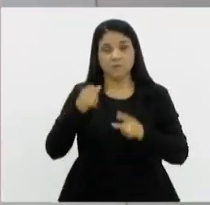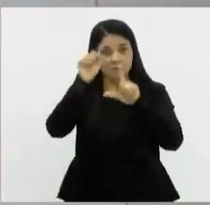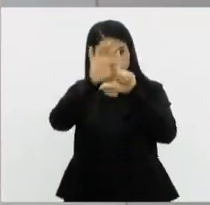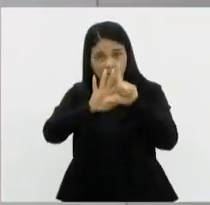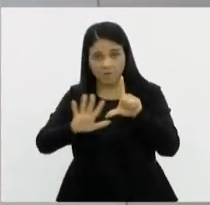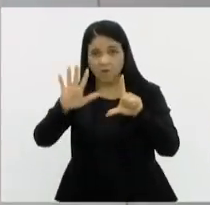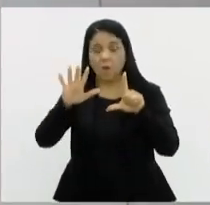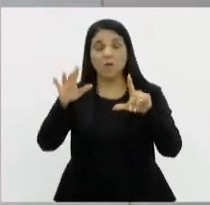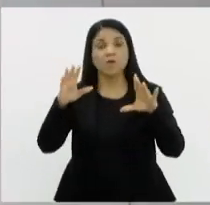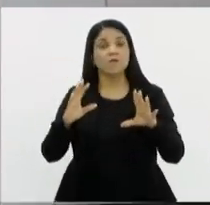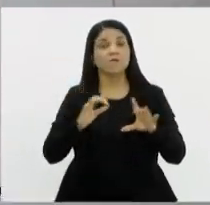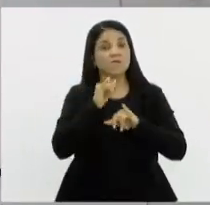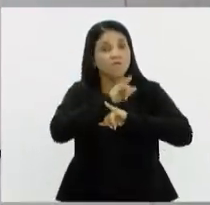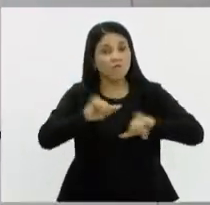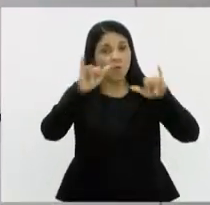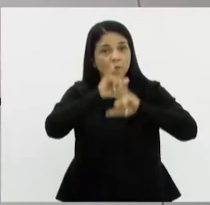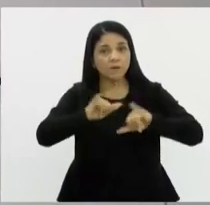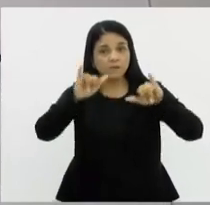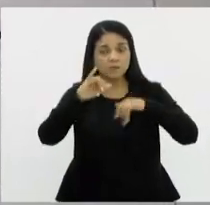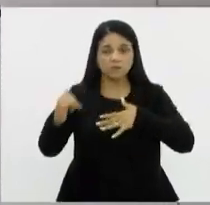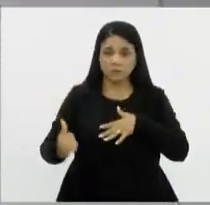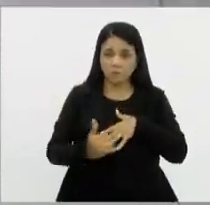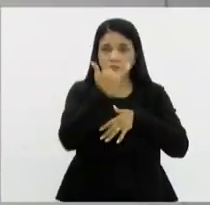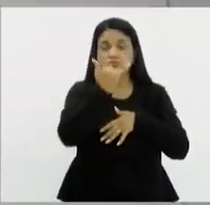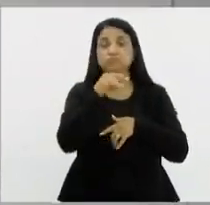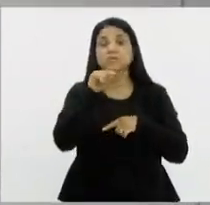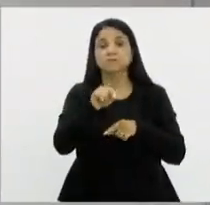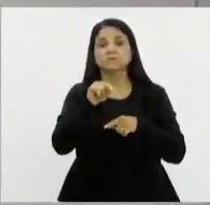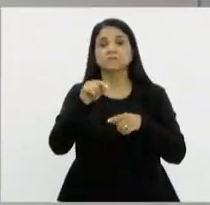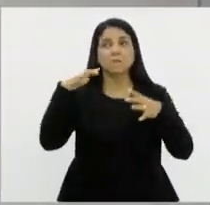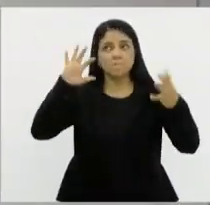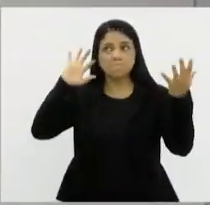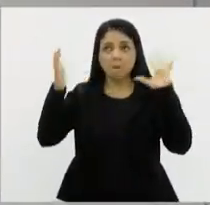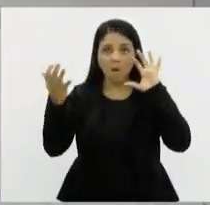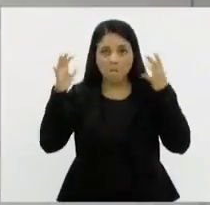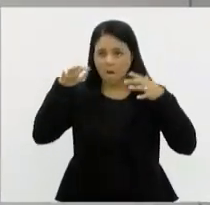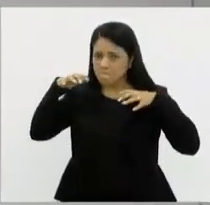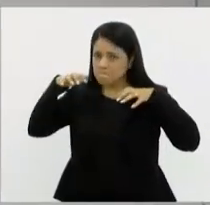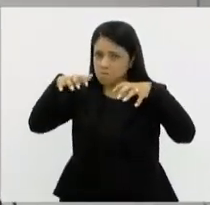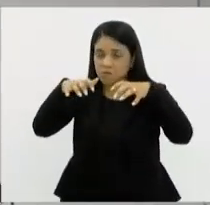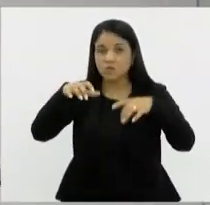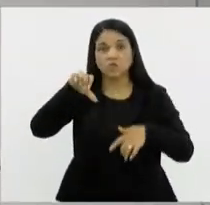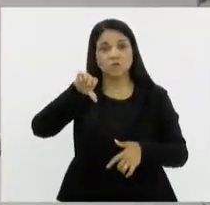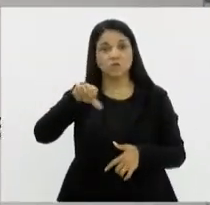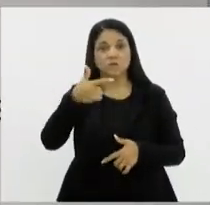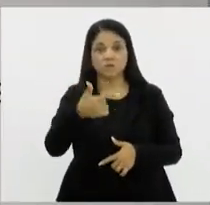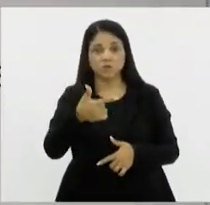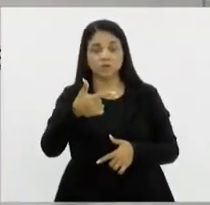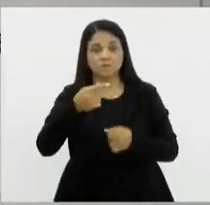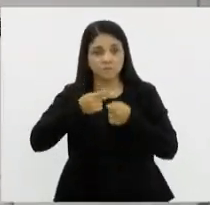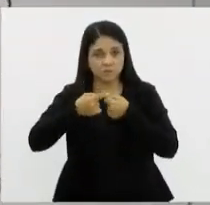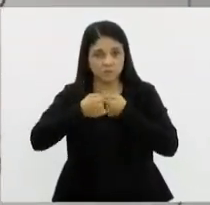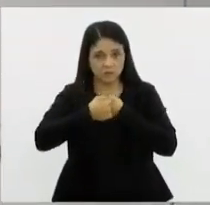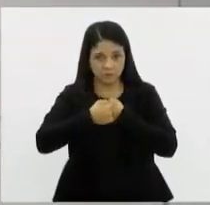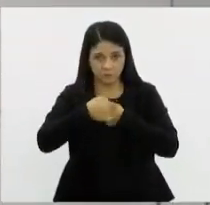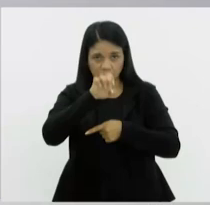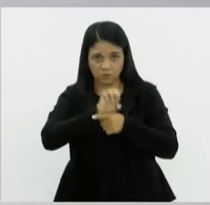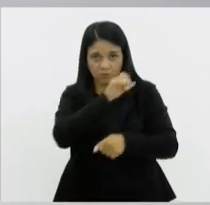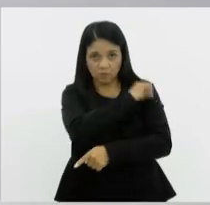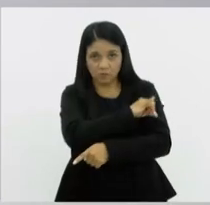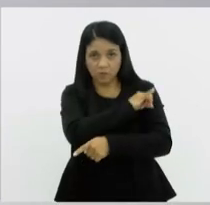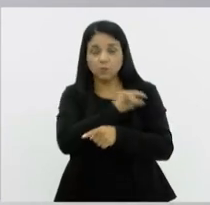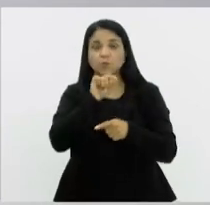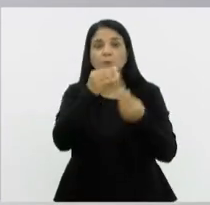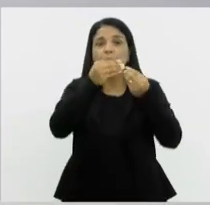reúne informações de desastres causados por eventos climáticos nos 92 municípios fluminenses e os danos causados.